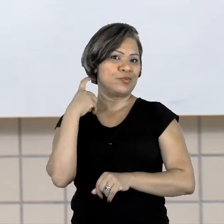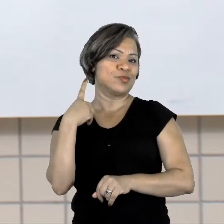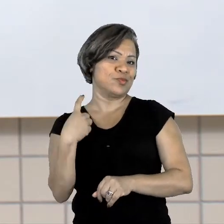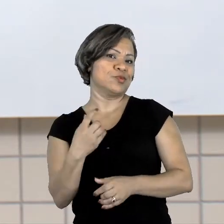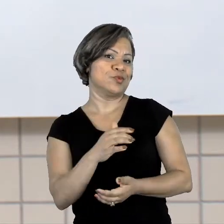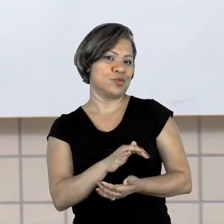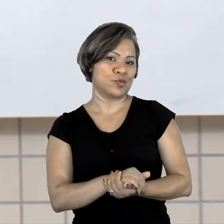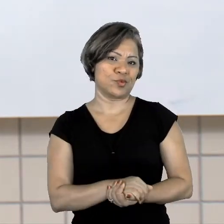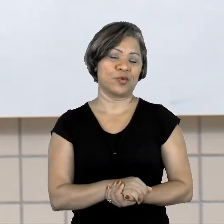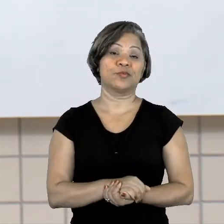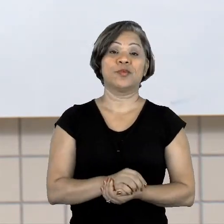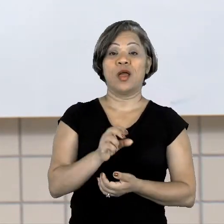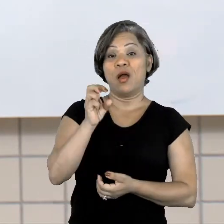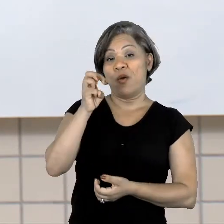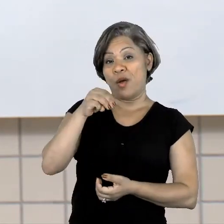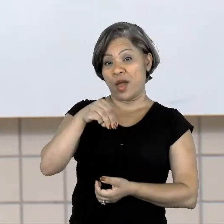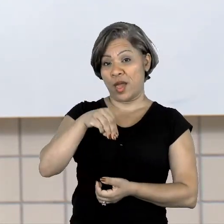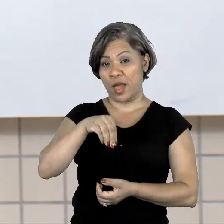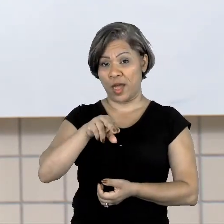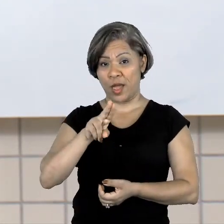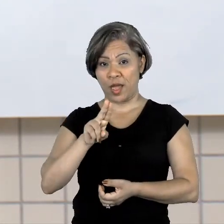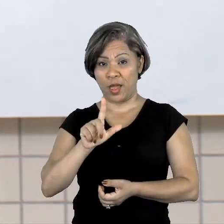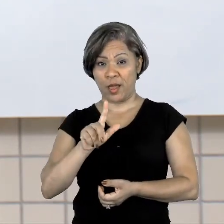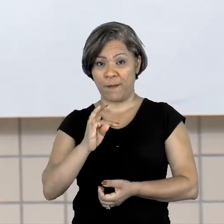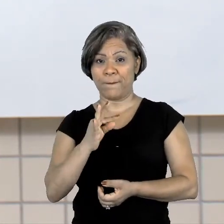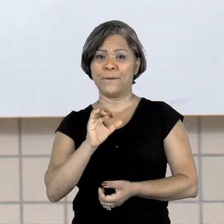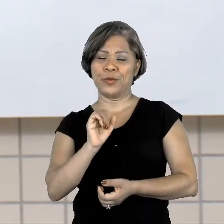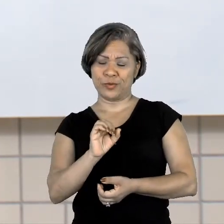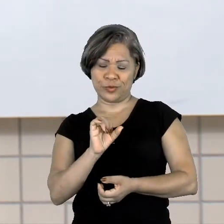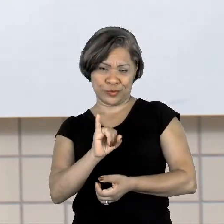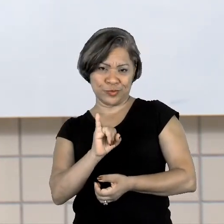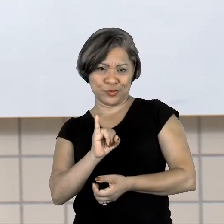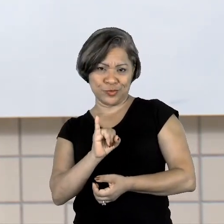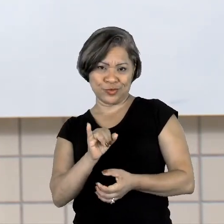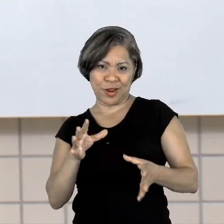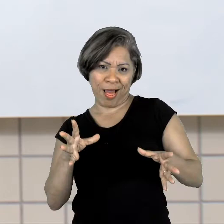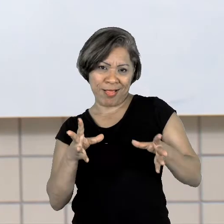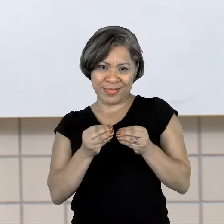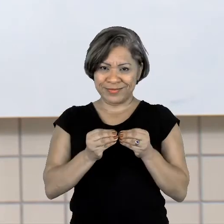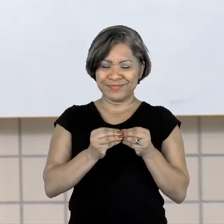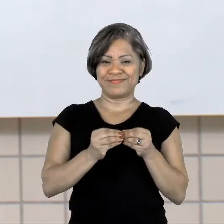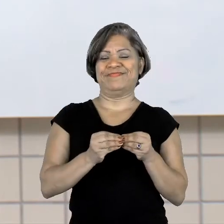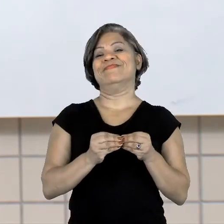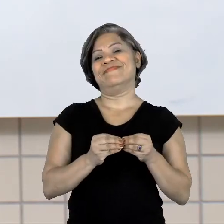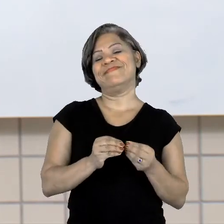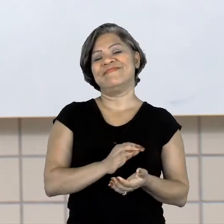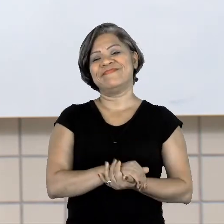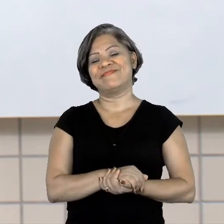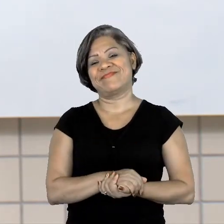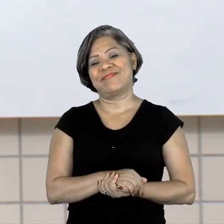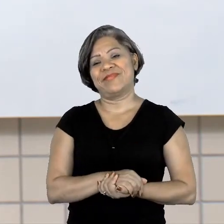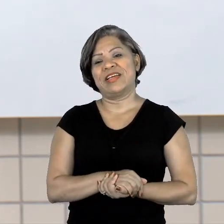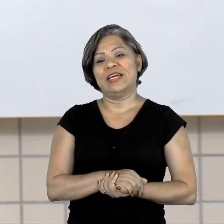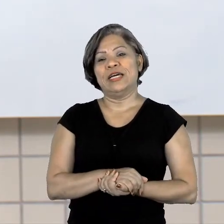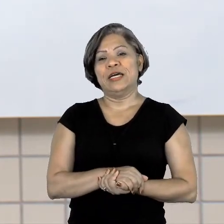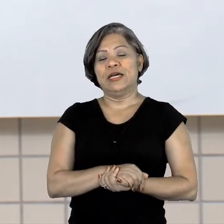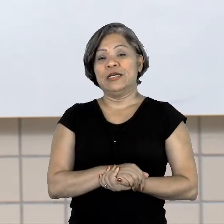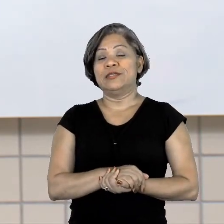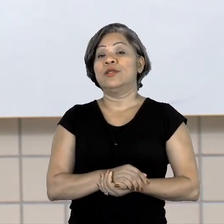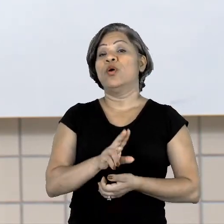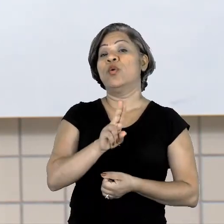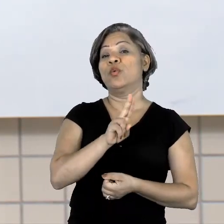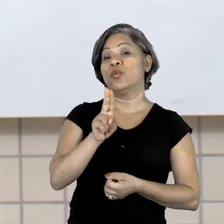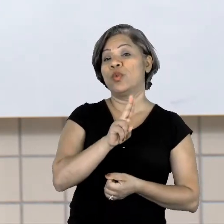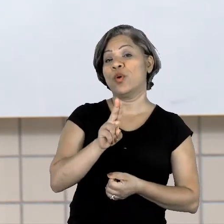multissemiótico mais completo. Entendido? Nós chamamos de linguagem multissemiótica aquele texto que